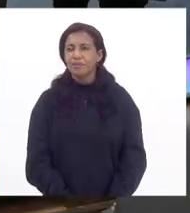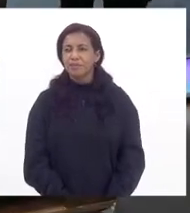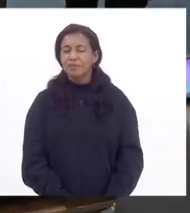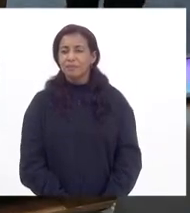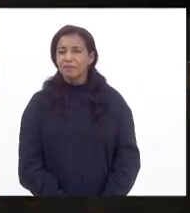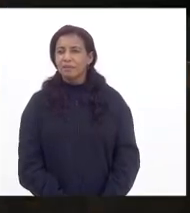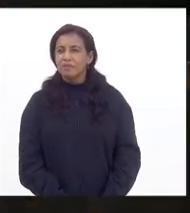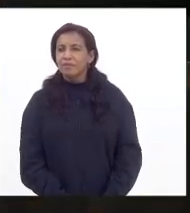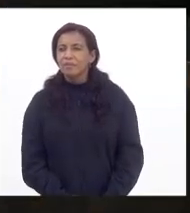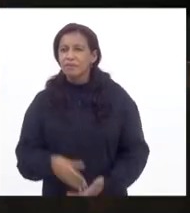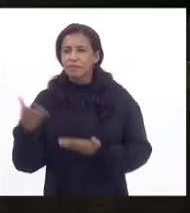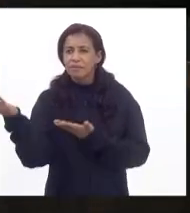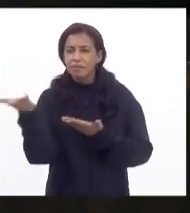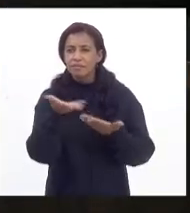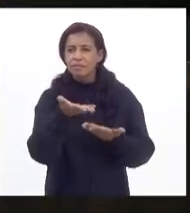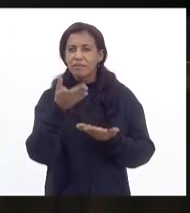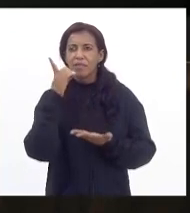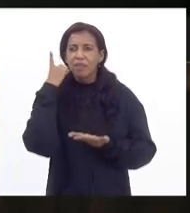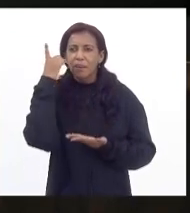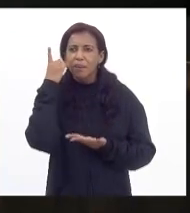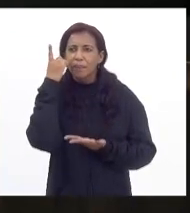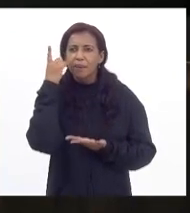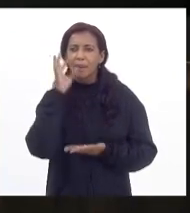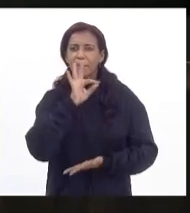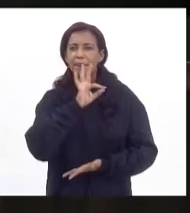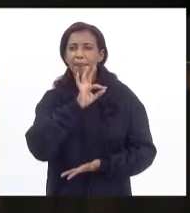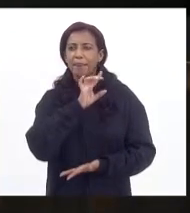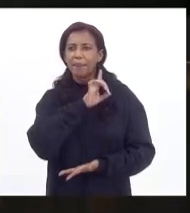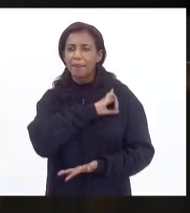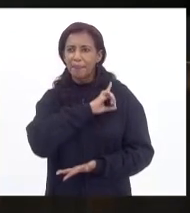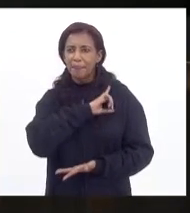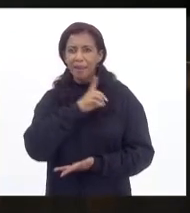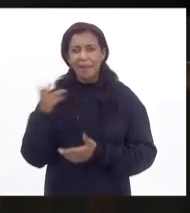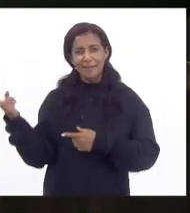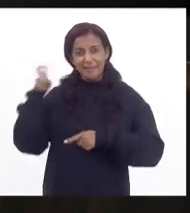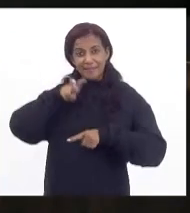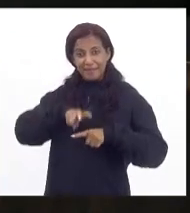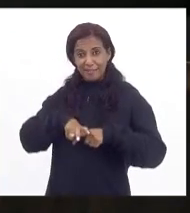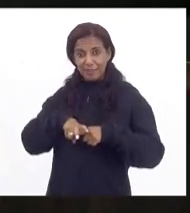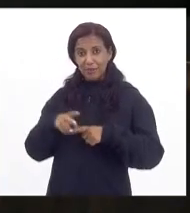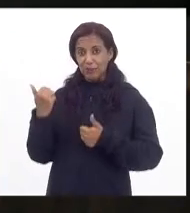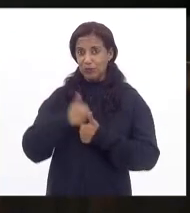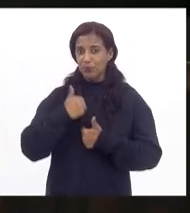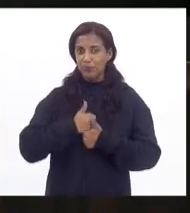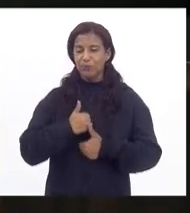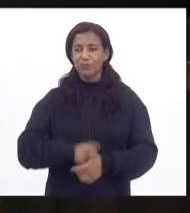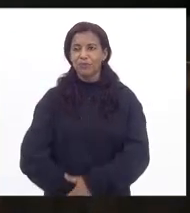Eu queria convidar aqui a deputada Marta Rocha para assumir aqui os trabalhos.